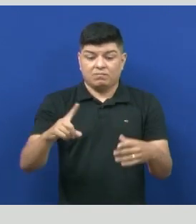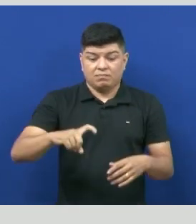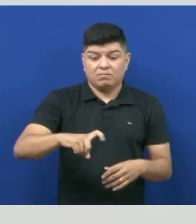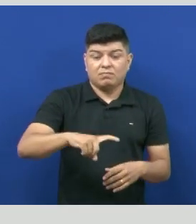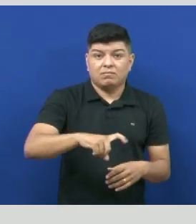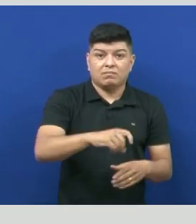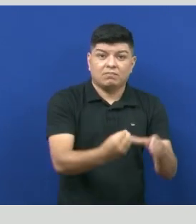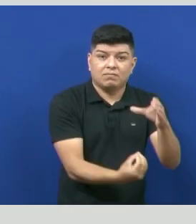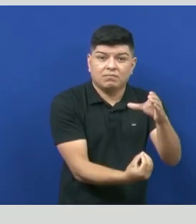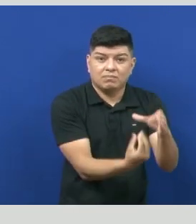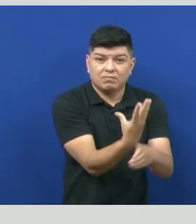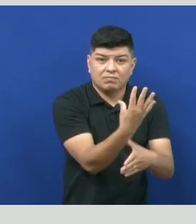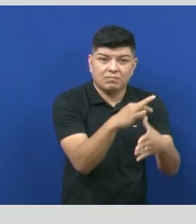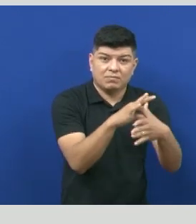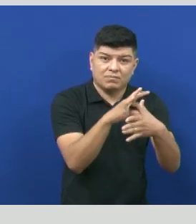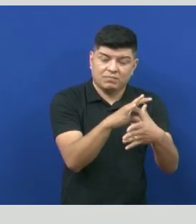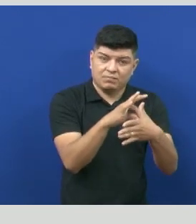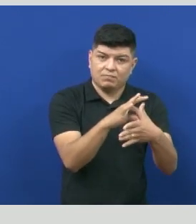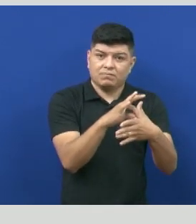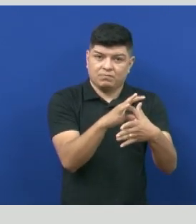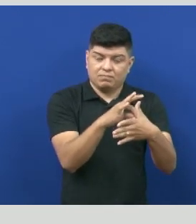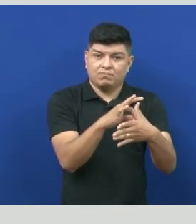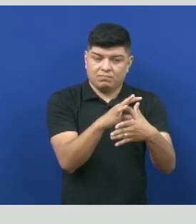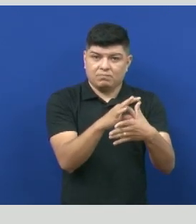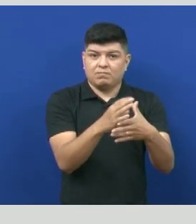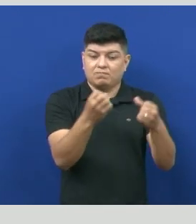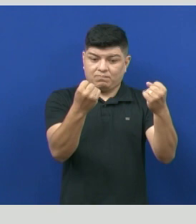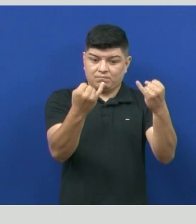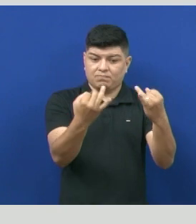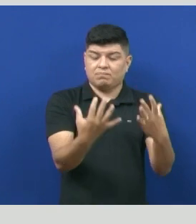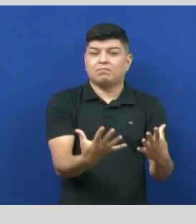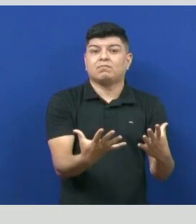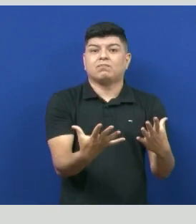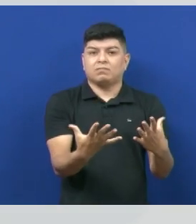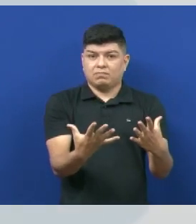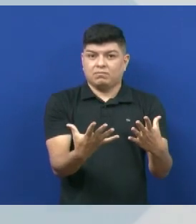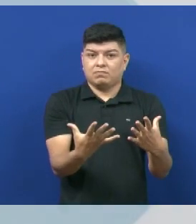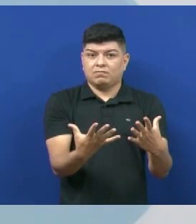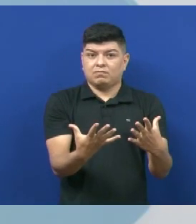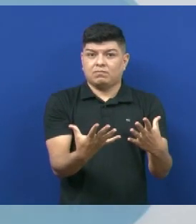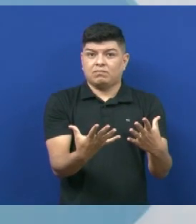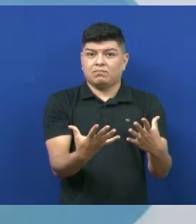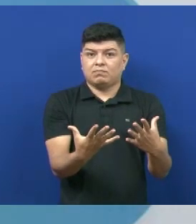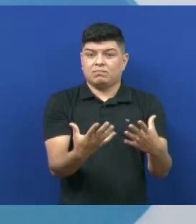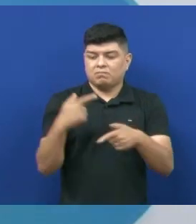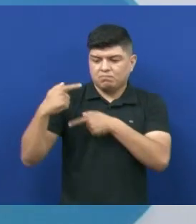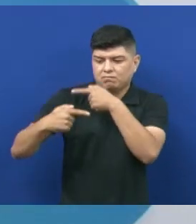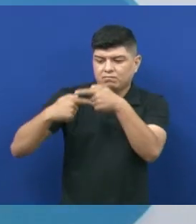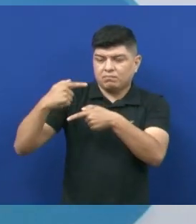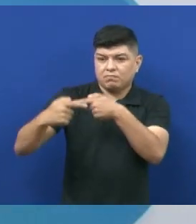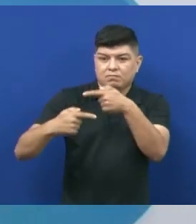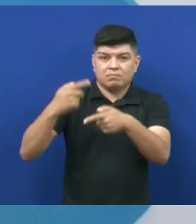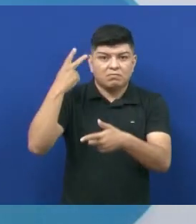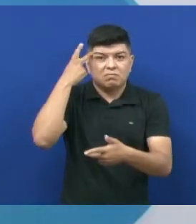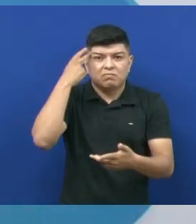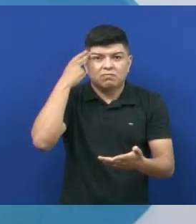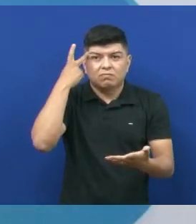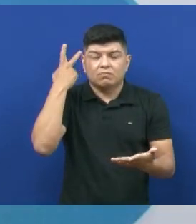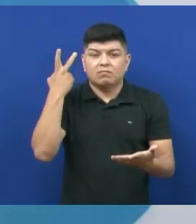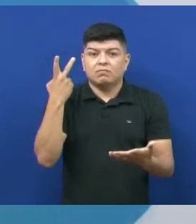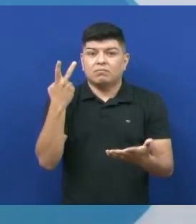larvas que surgiam na carne, que a teoria da abiogênese atribuía à geração espontânea, do nada,